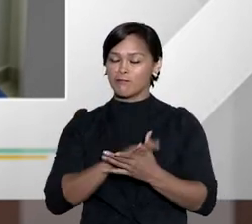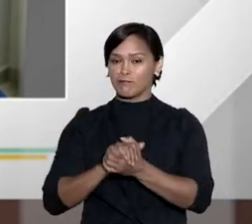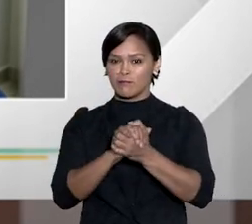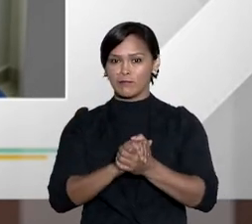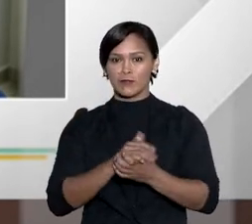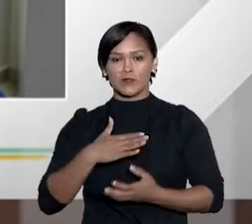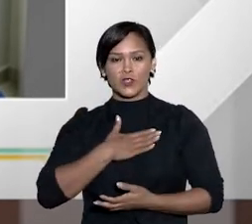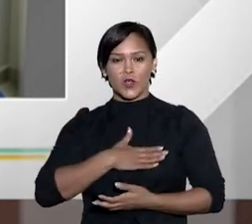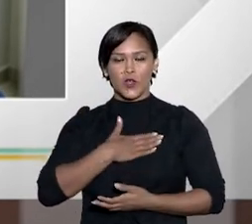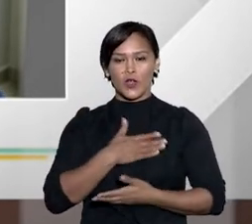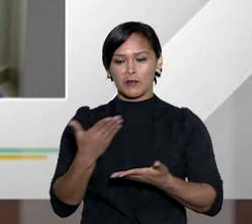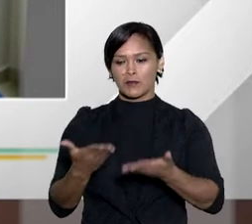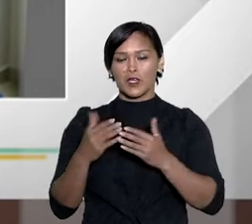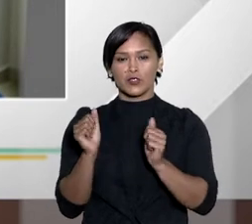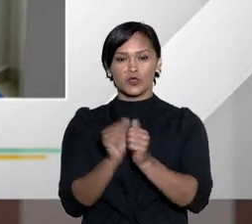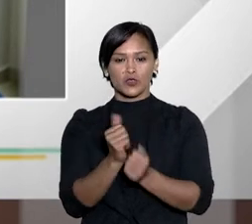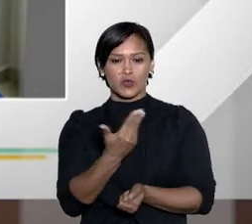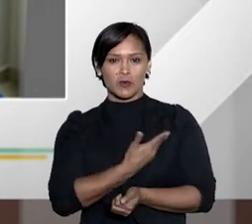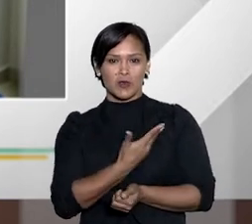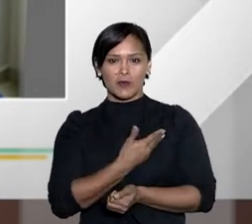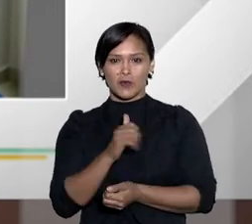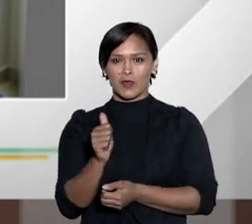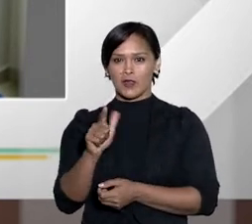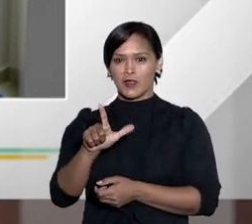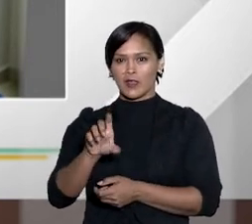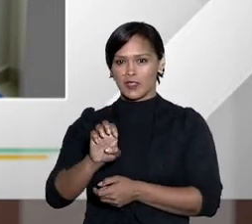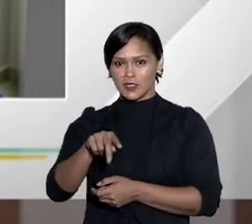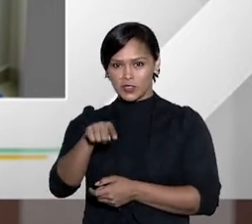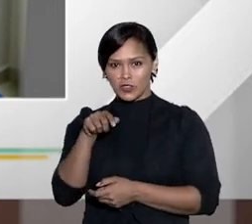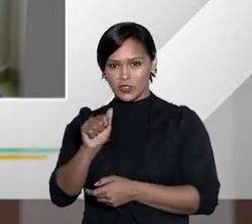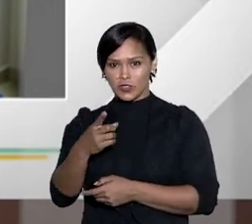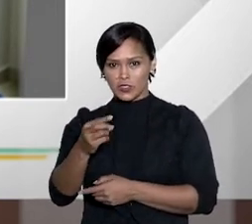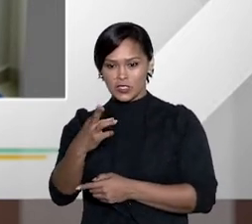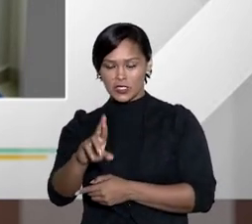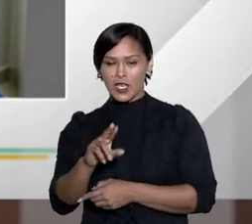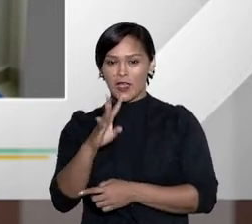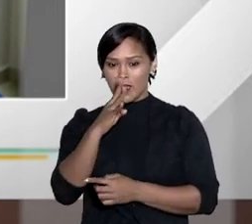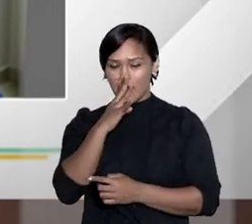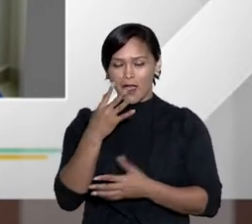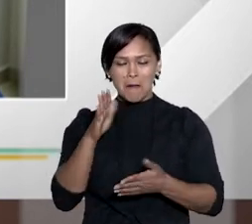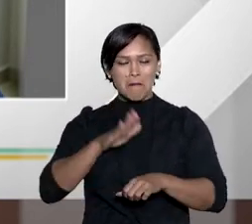estar aqui, ainda mais com o meu amigo Alexandre Schine, pessoa pela qual tenho grande admiração.